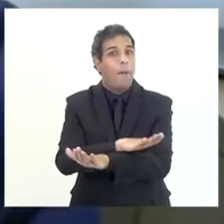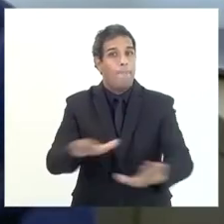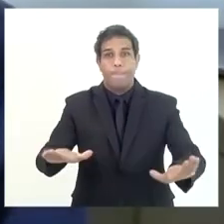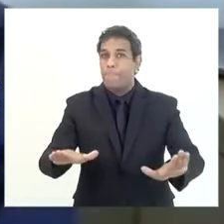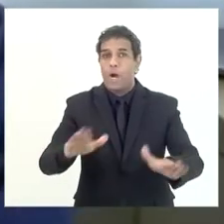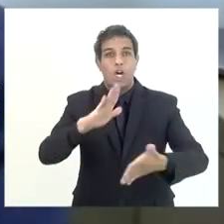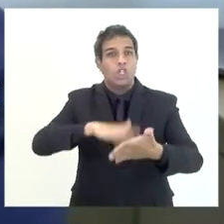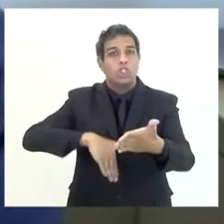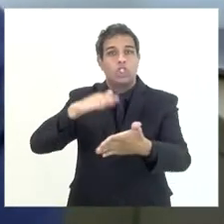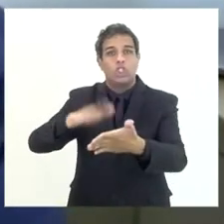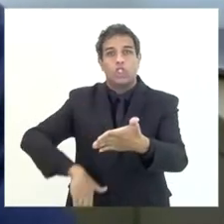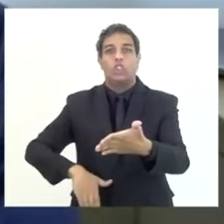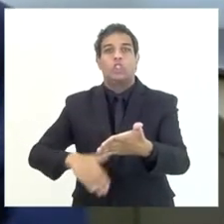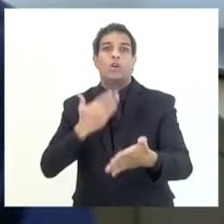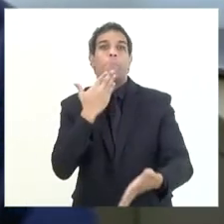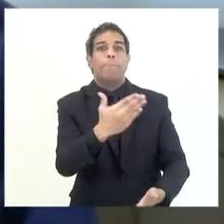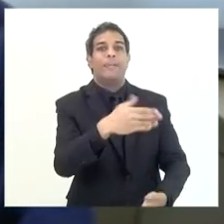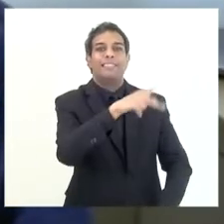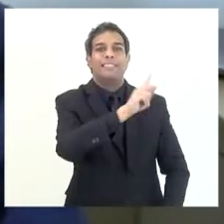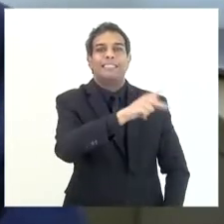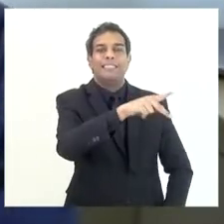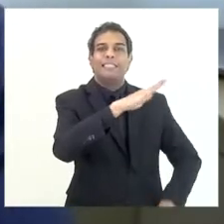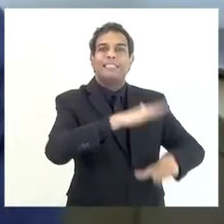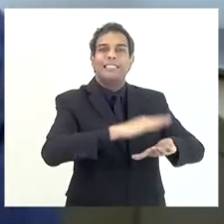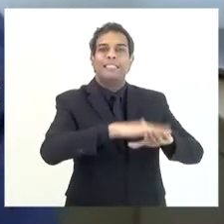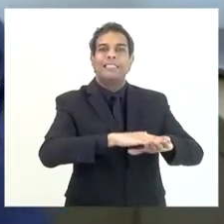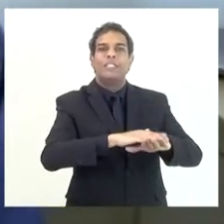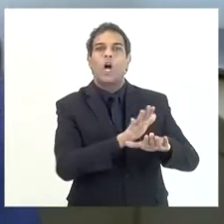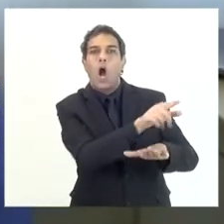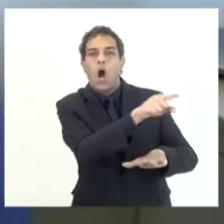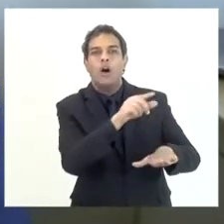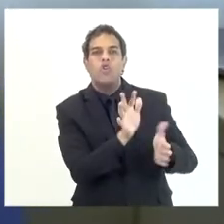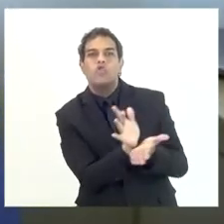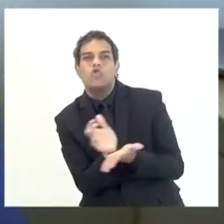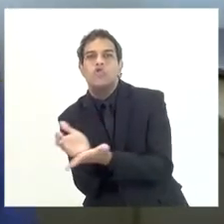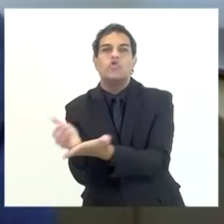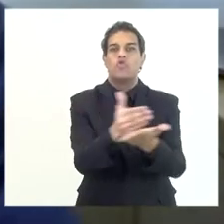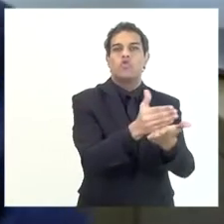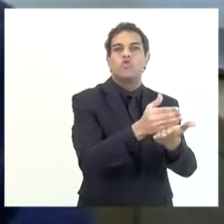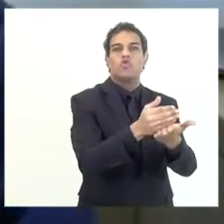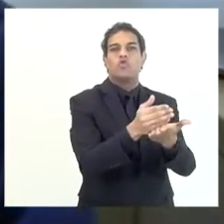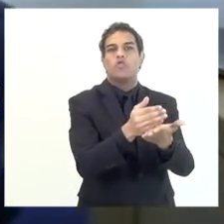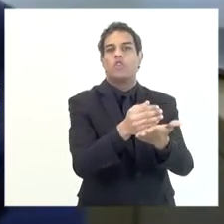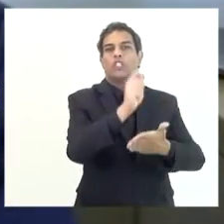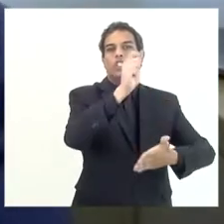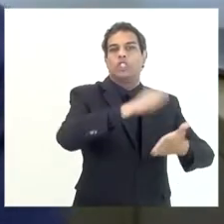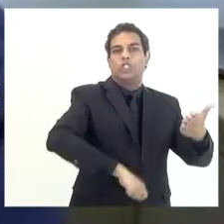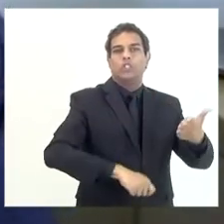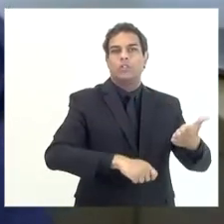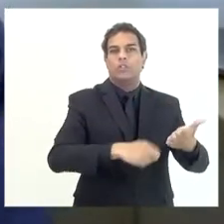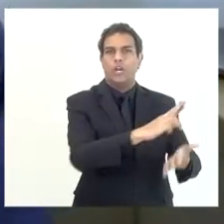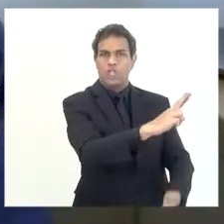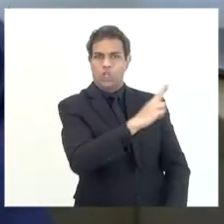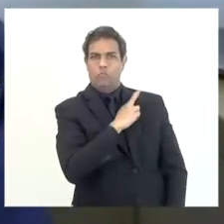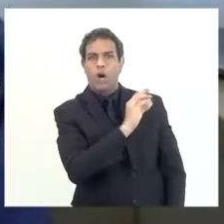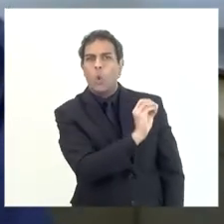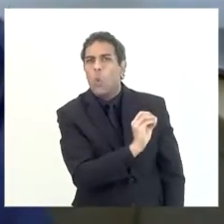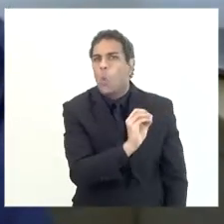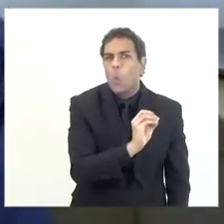A gente exigir da Petrobras que fizesse esse recolhimento. Até hoje eu não tive,